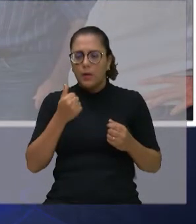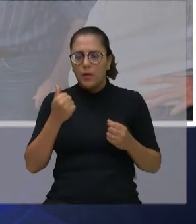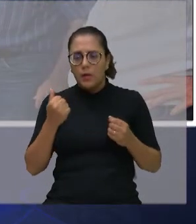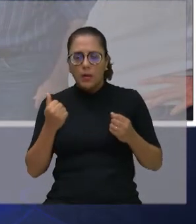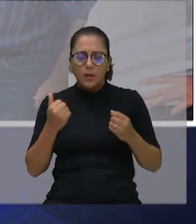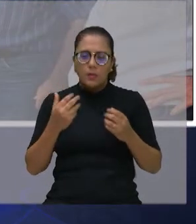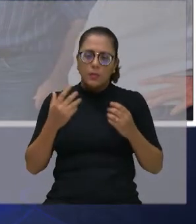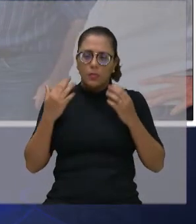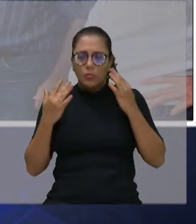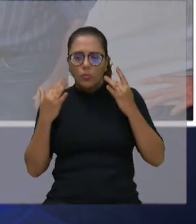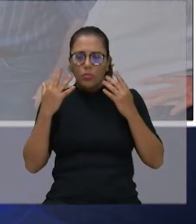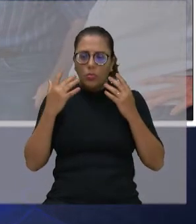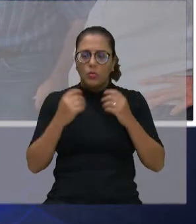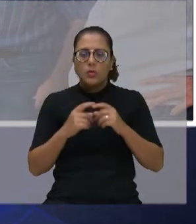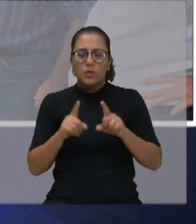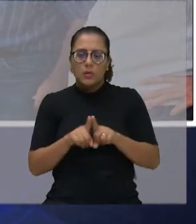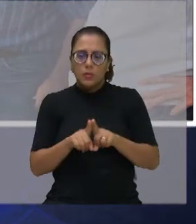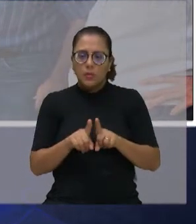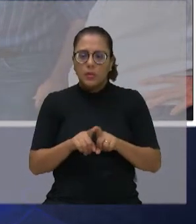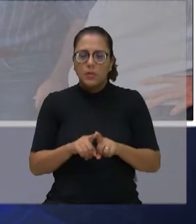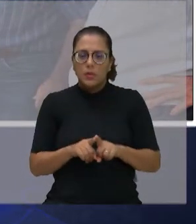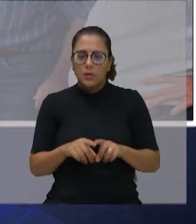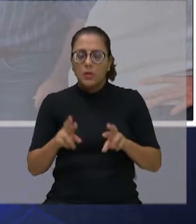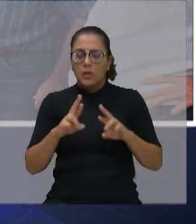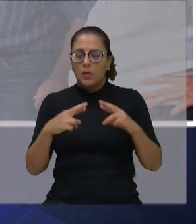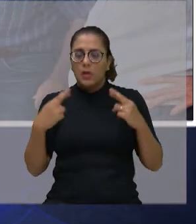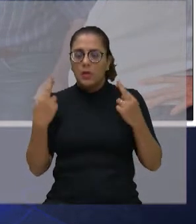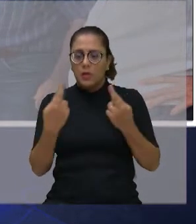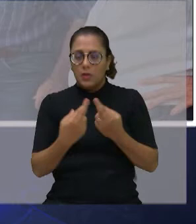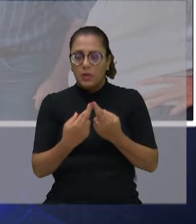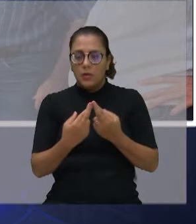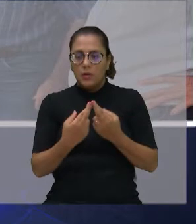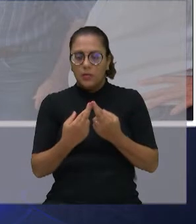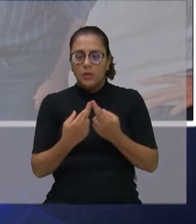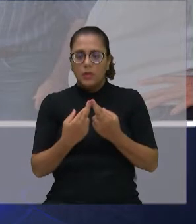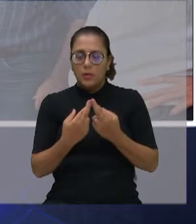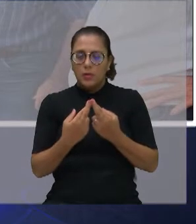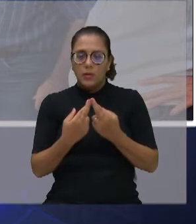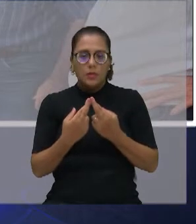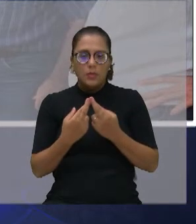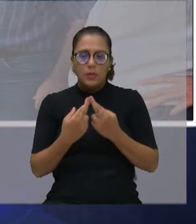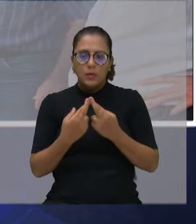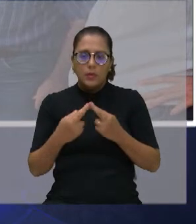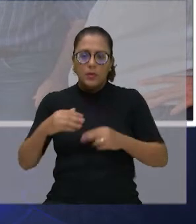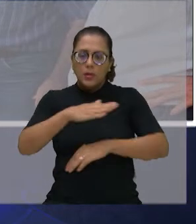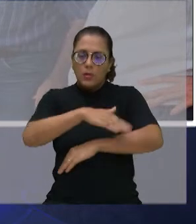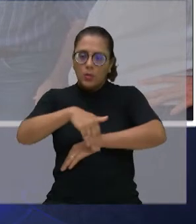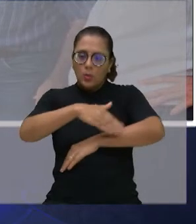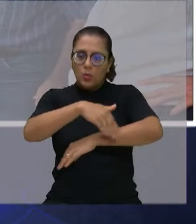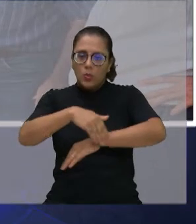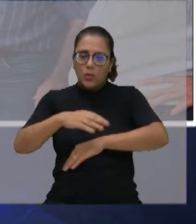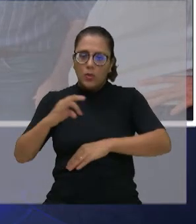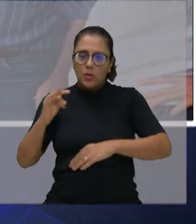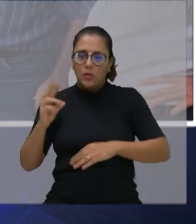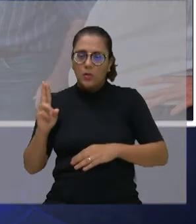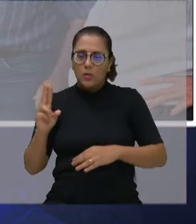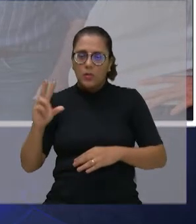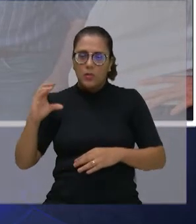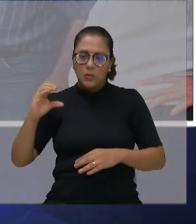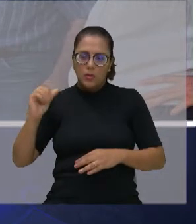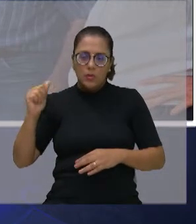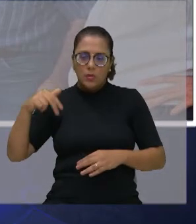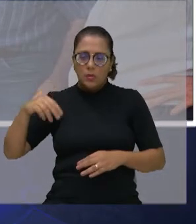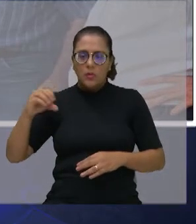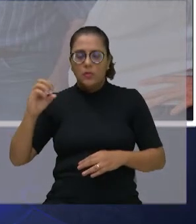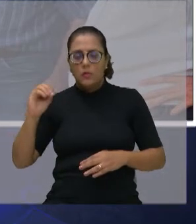Isso daqui foi uma reunião que nós tivemos com a comunidade lá na Rua dos Tucanos ontem, hoje, outros dias também, que é uma